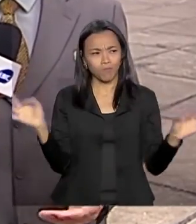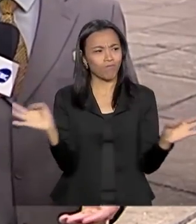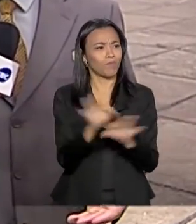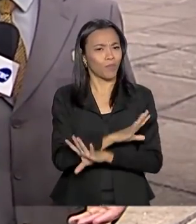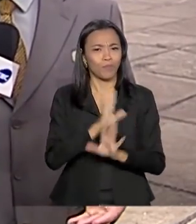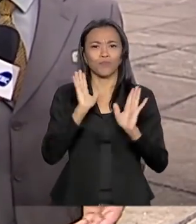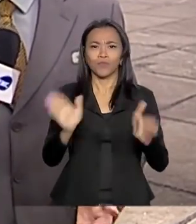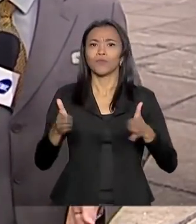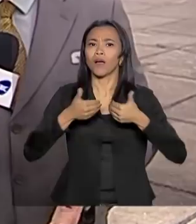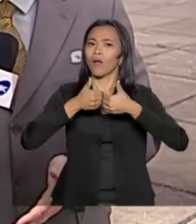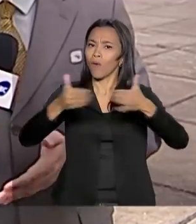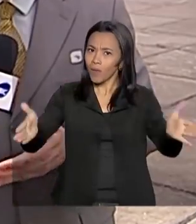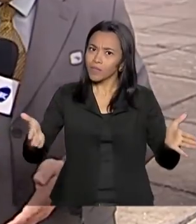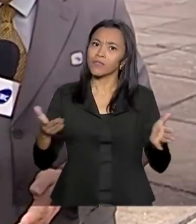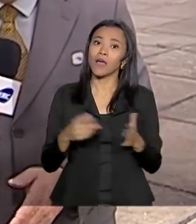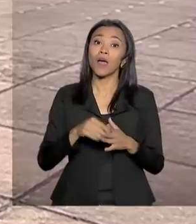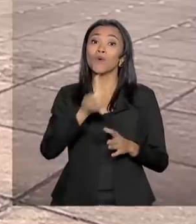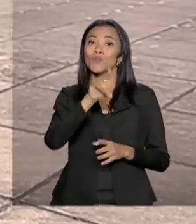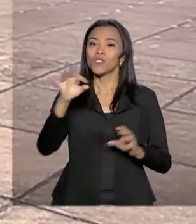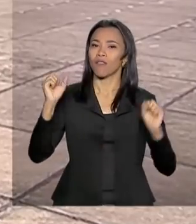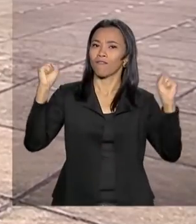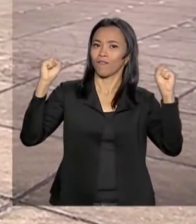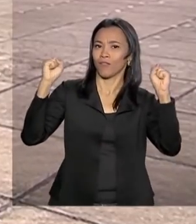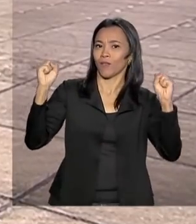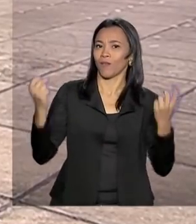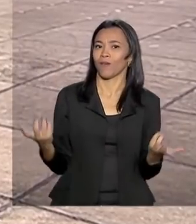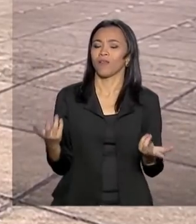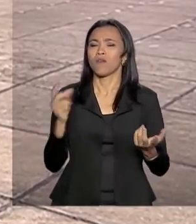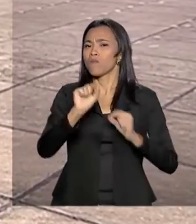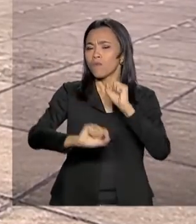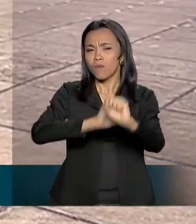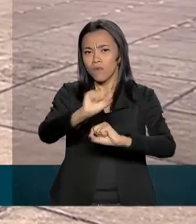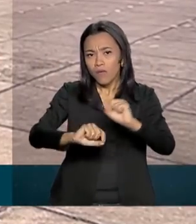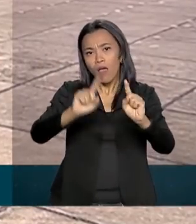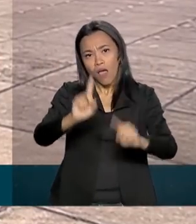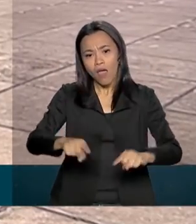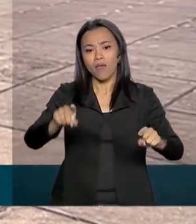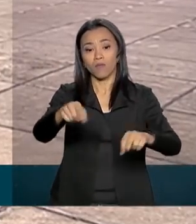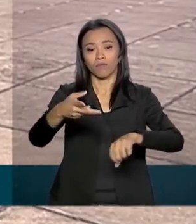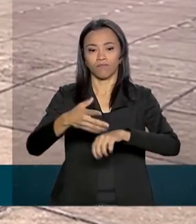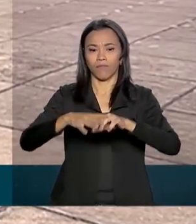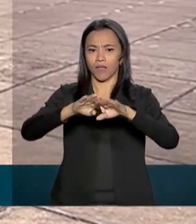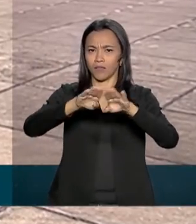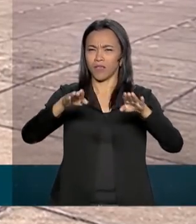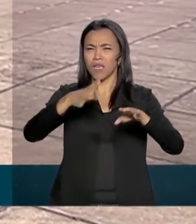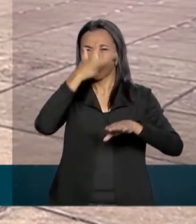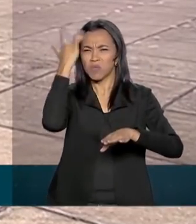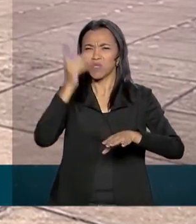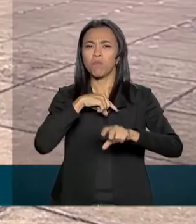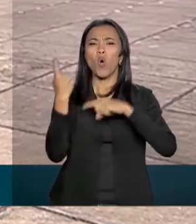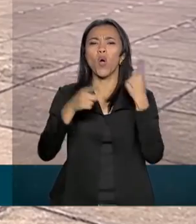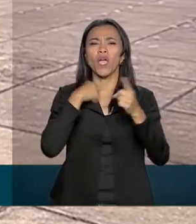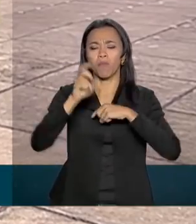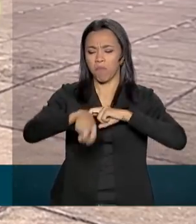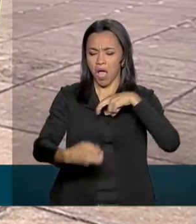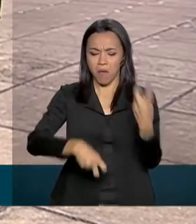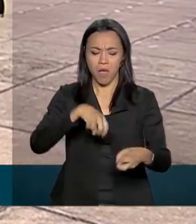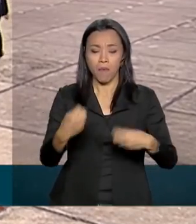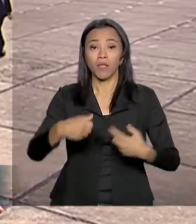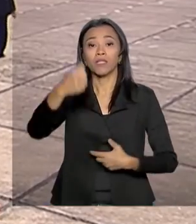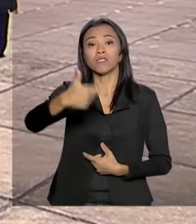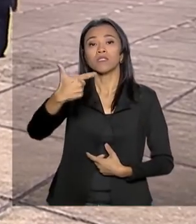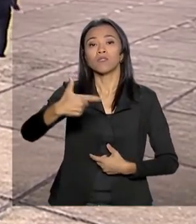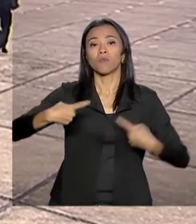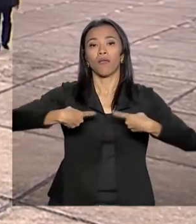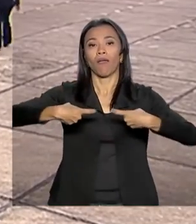aqui para o início da cerimônia do Dia da Vitória. Cerimônia que vai ser realizada no Monumento Nacional aos Mortos na Segunda Guerra Mundial, que fica